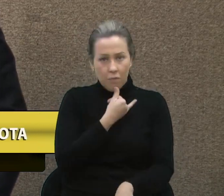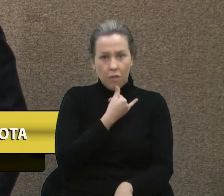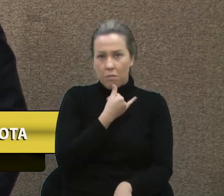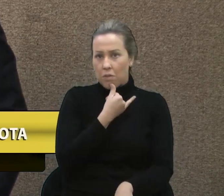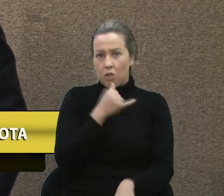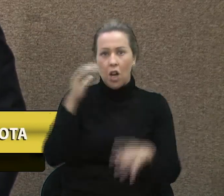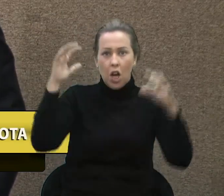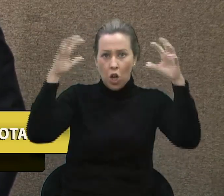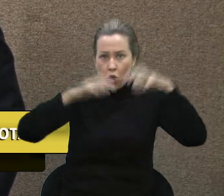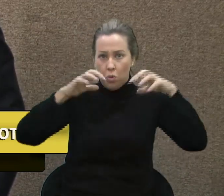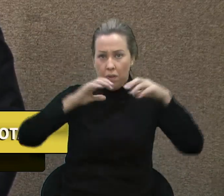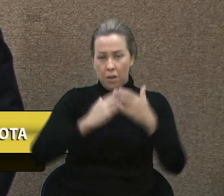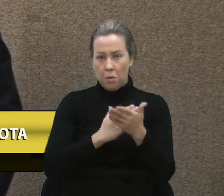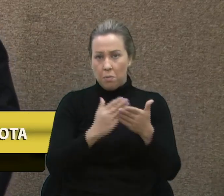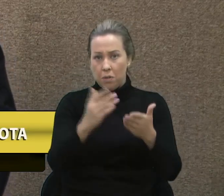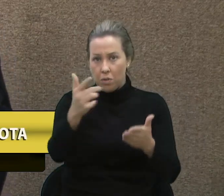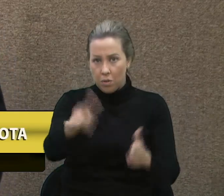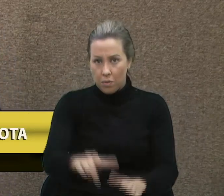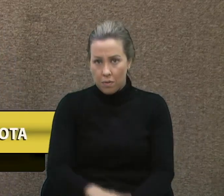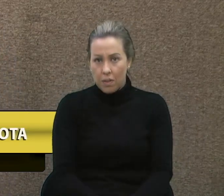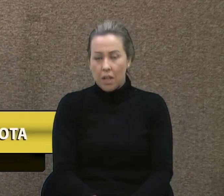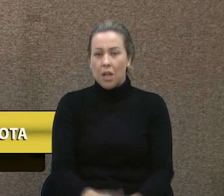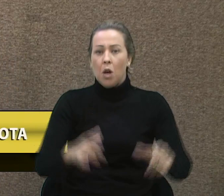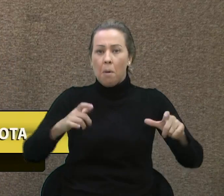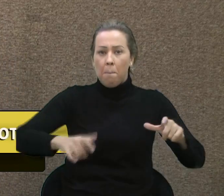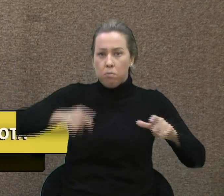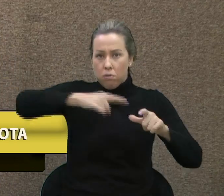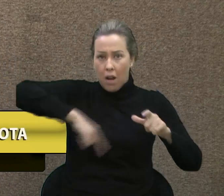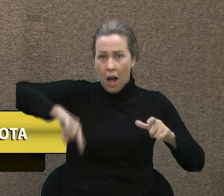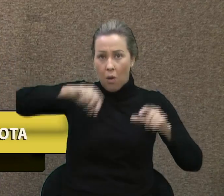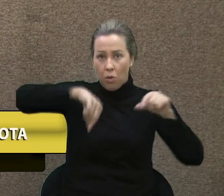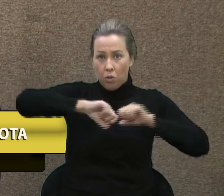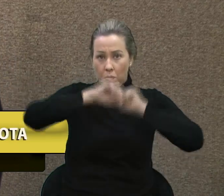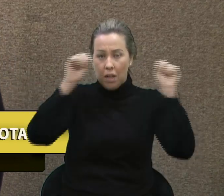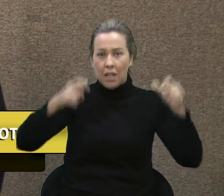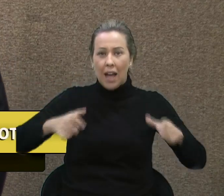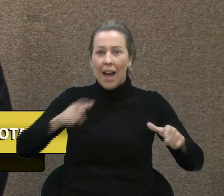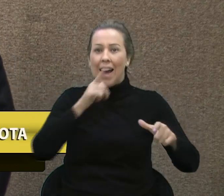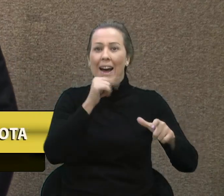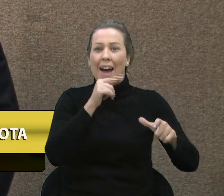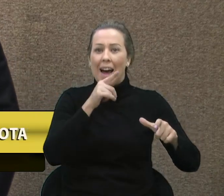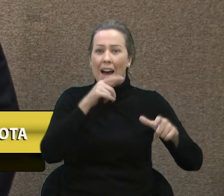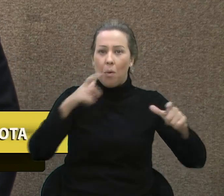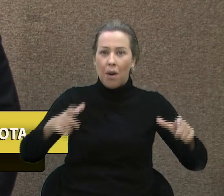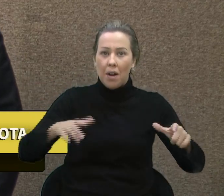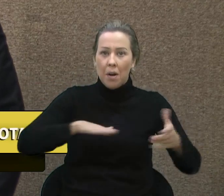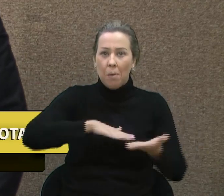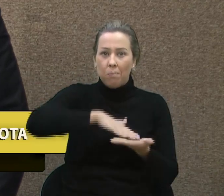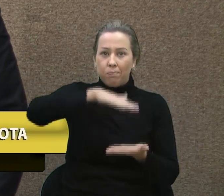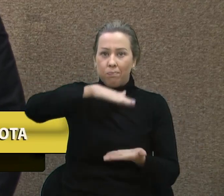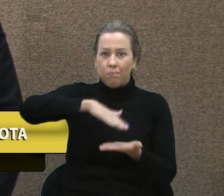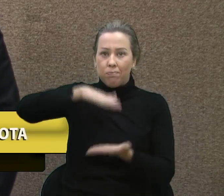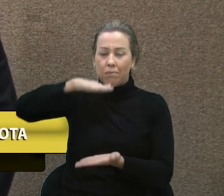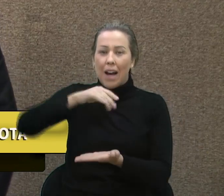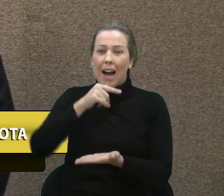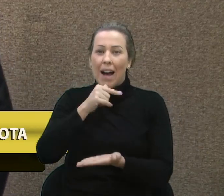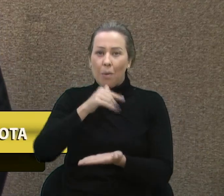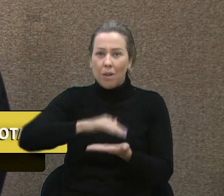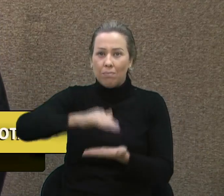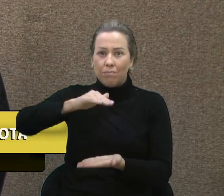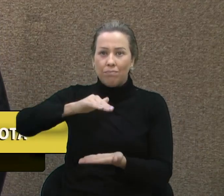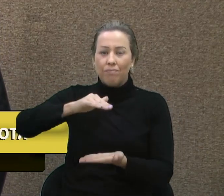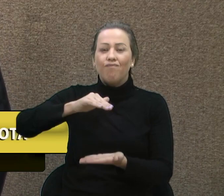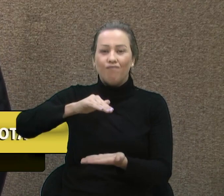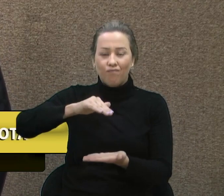a chuva chegou. E os buracos, eu passei hoje de manhã, eles estão cheios de água, vereadora Marisol, eles estão cheios